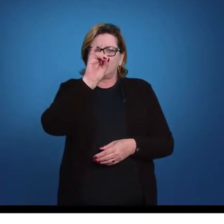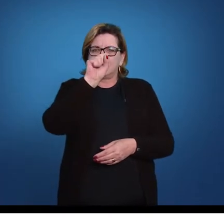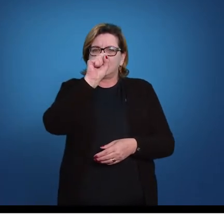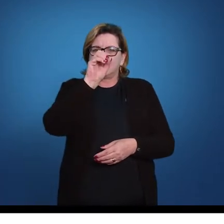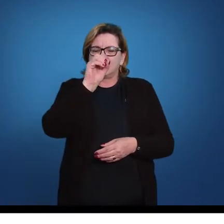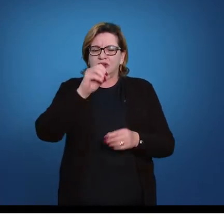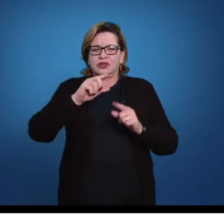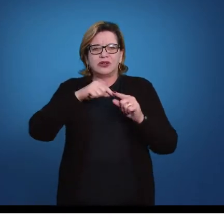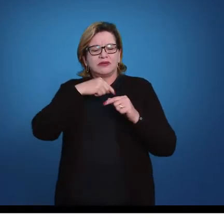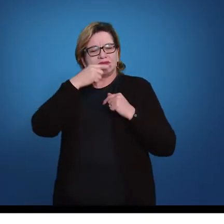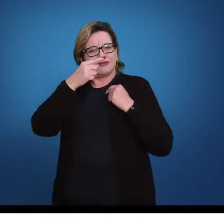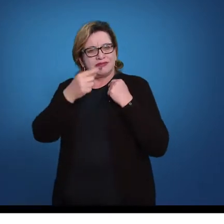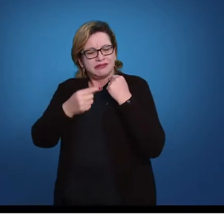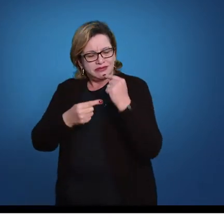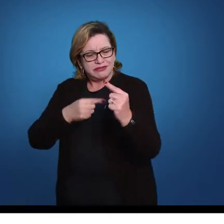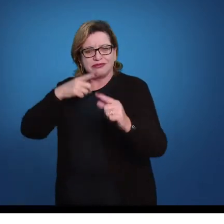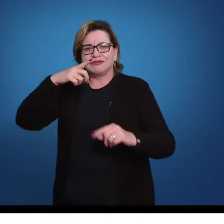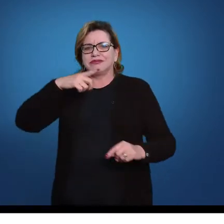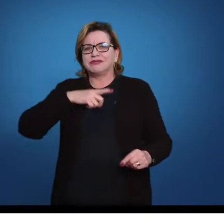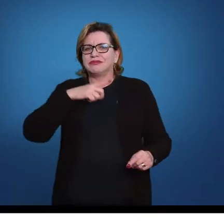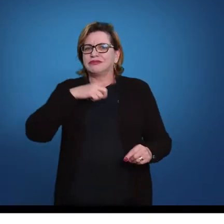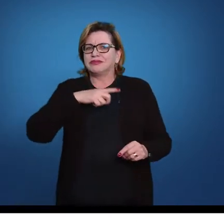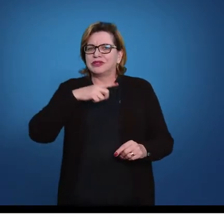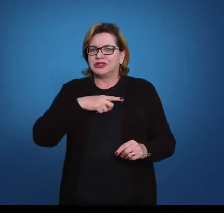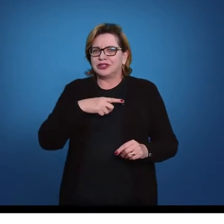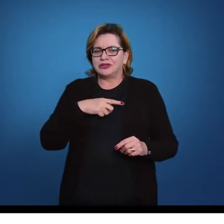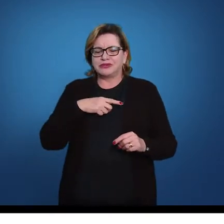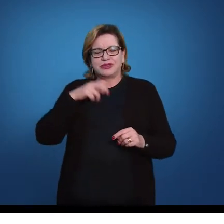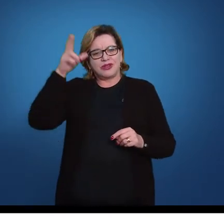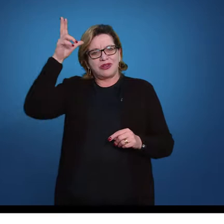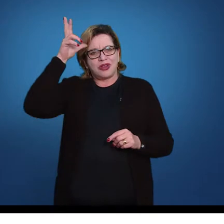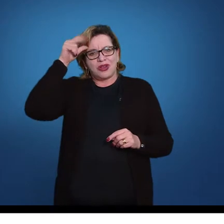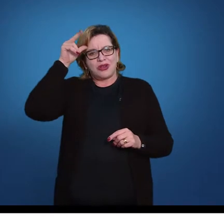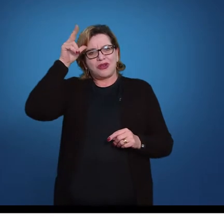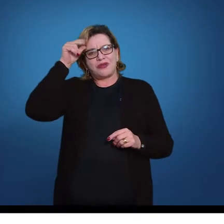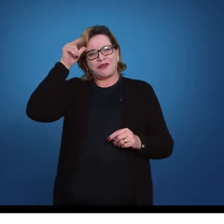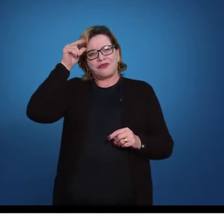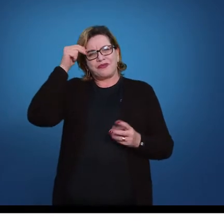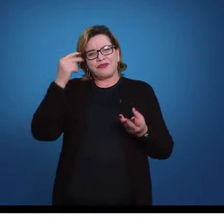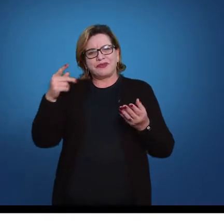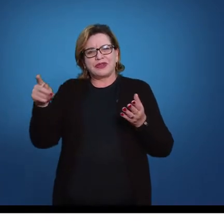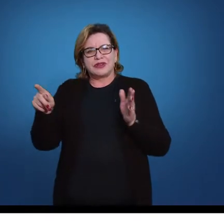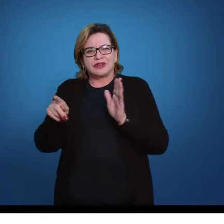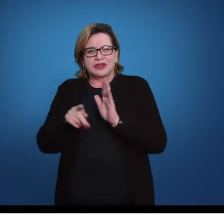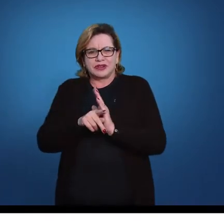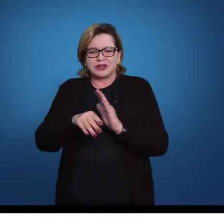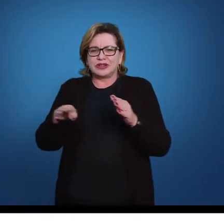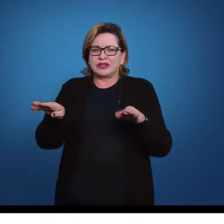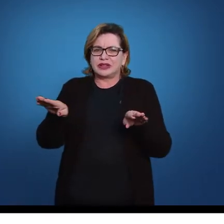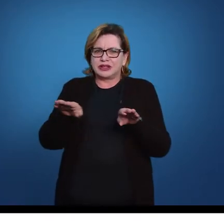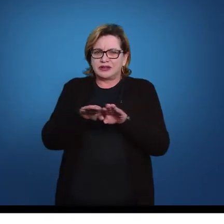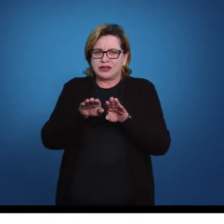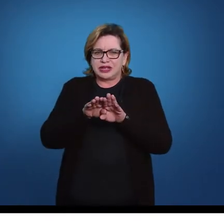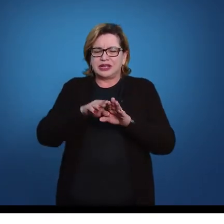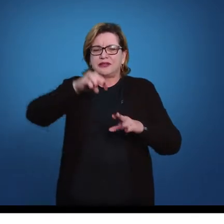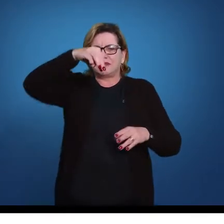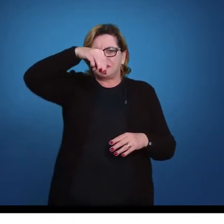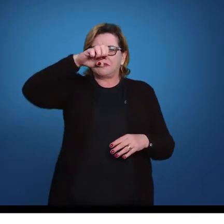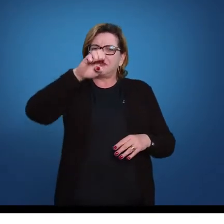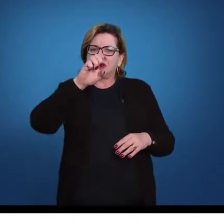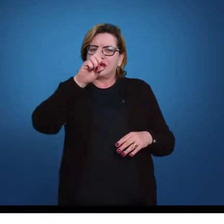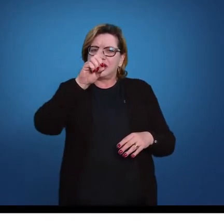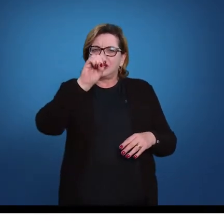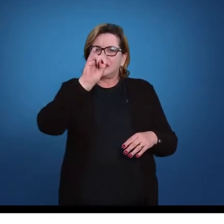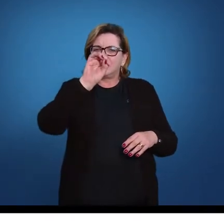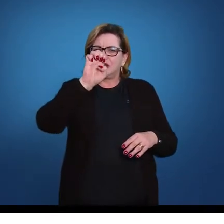Em seguida, temos entre os cavaleiros, principalmente os cavaleiros medievais